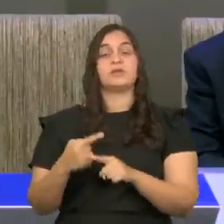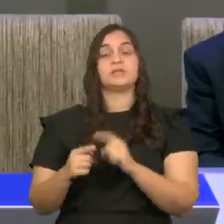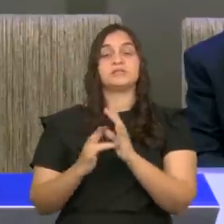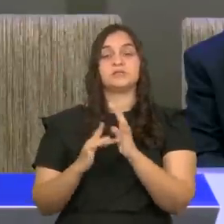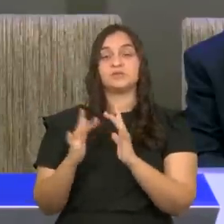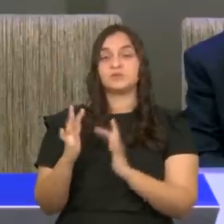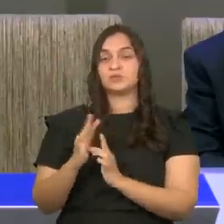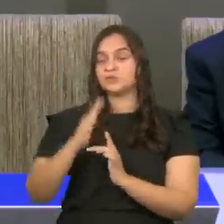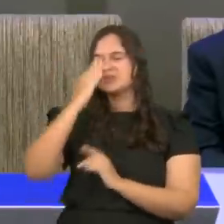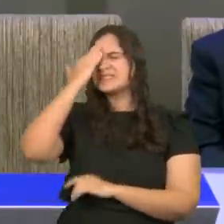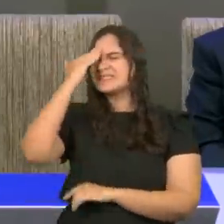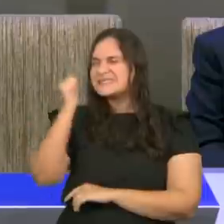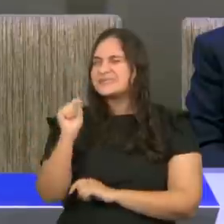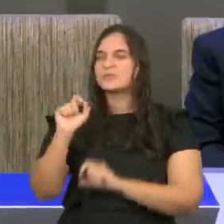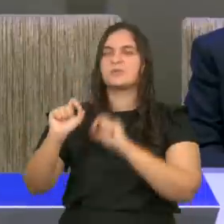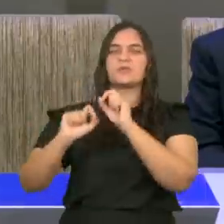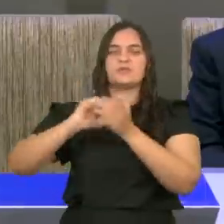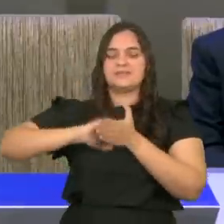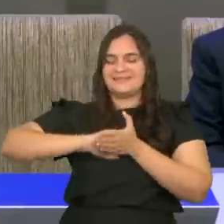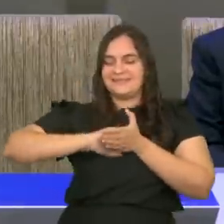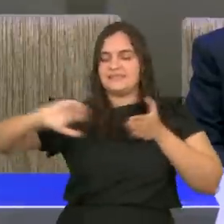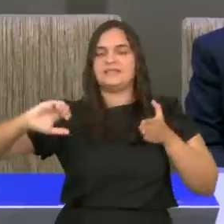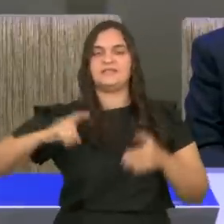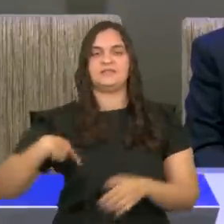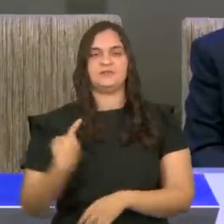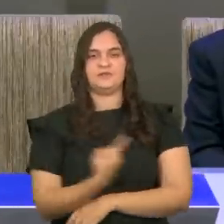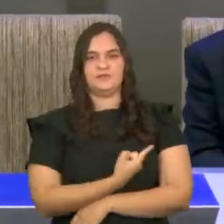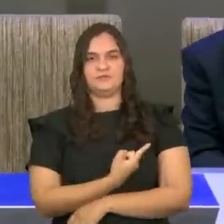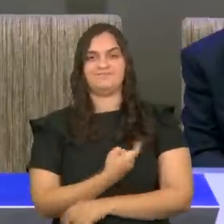para que tenhamos, saúde.